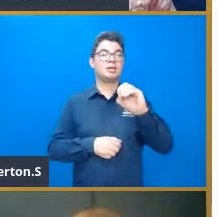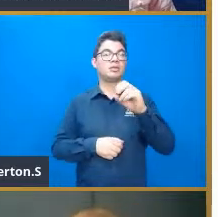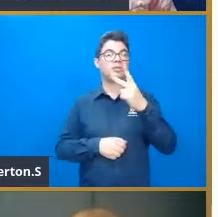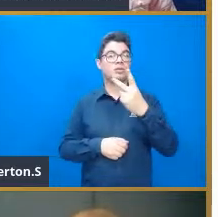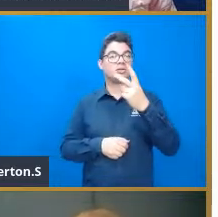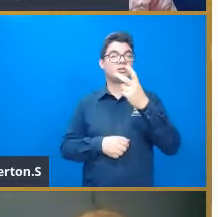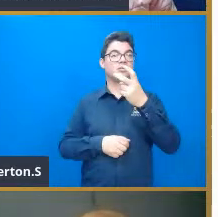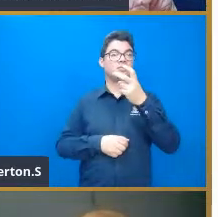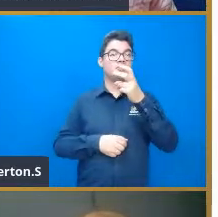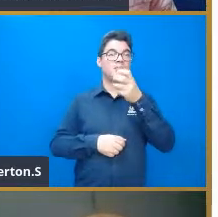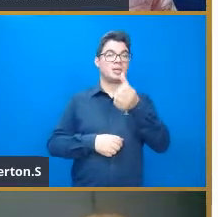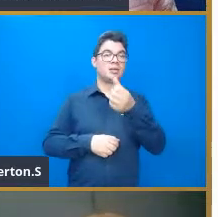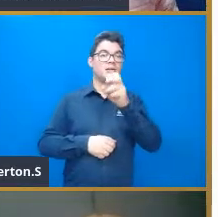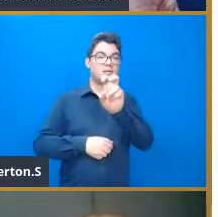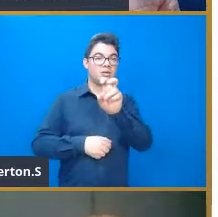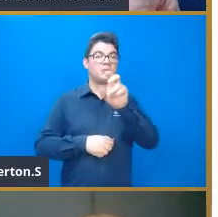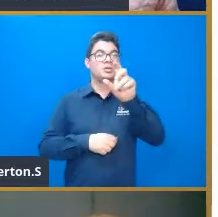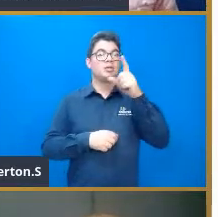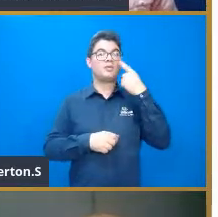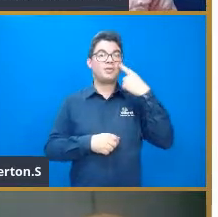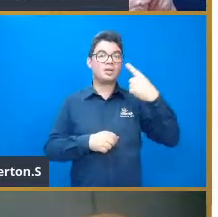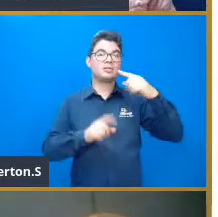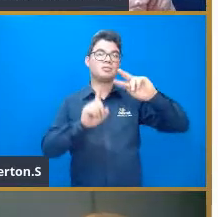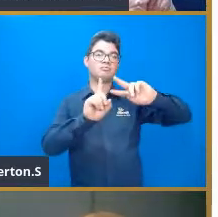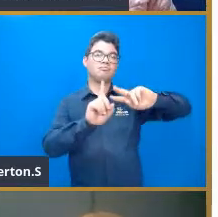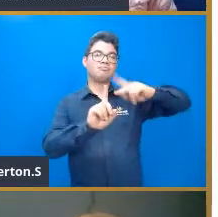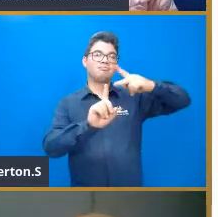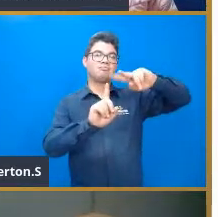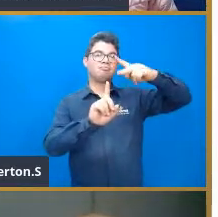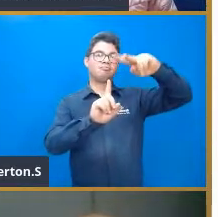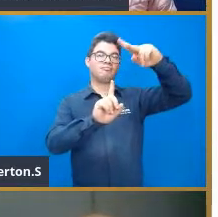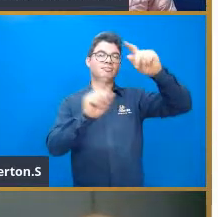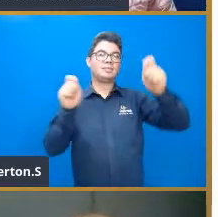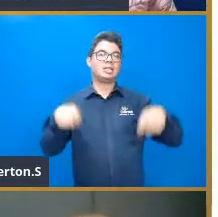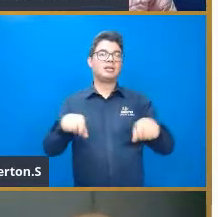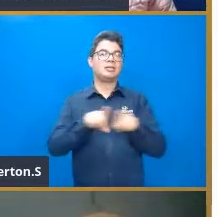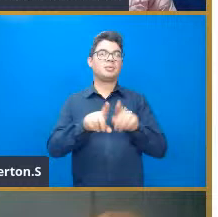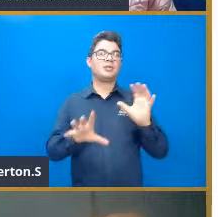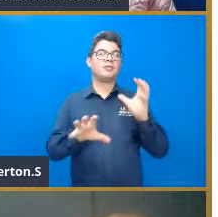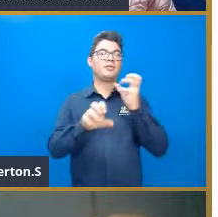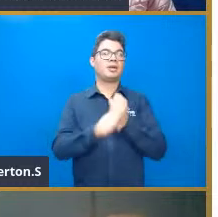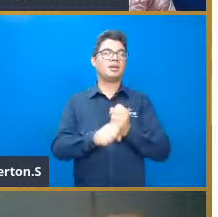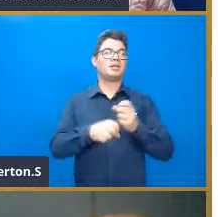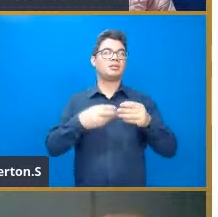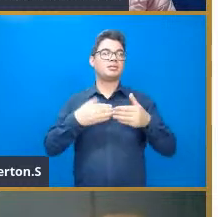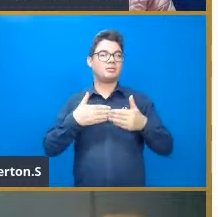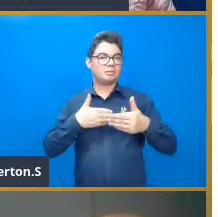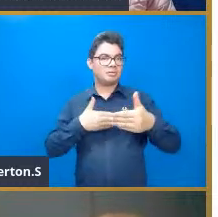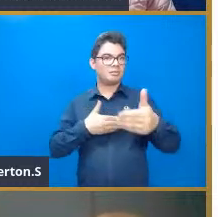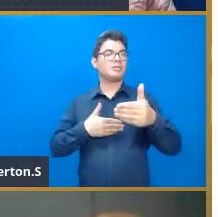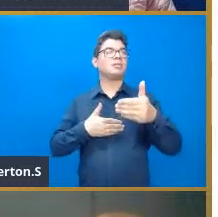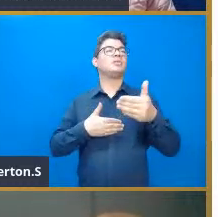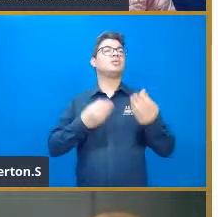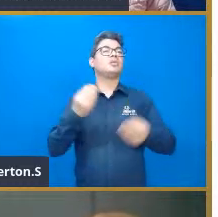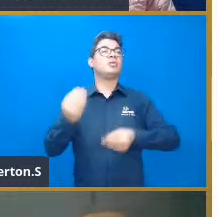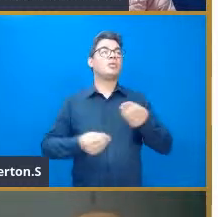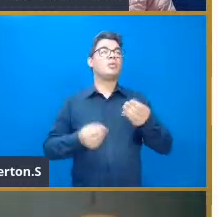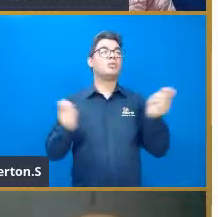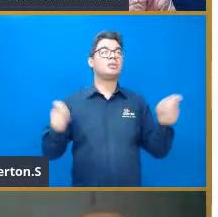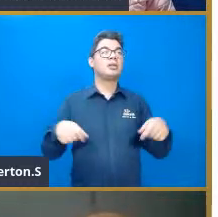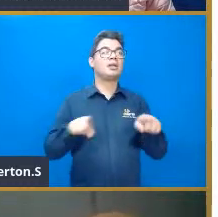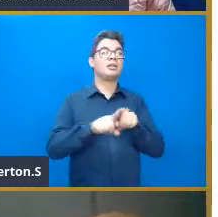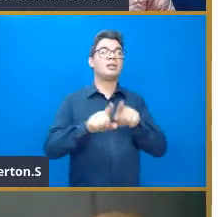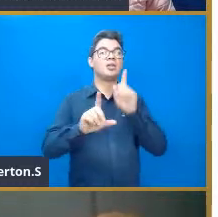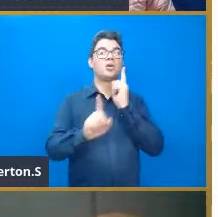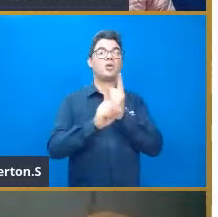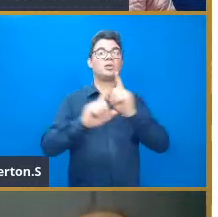temos ali uma função exponencial e a concentração, então, ela vai seguindo essa função exponencial. Como é que nós obtemos essa função